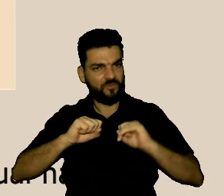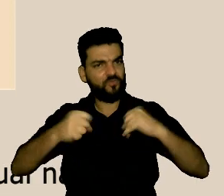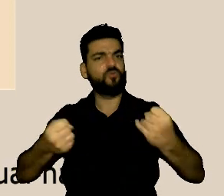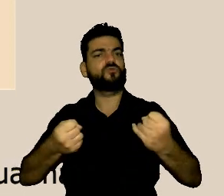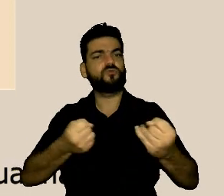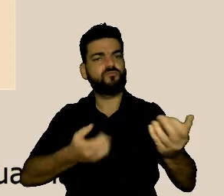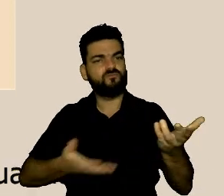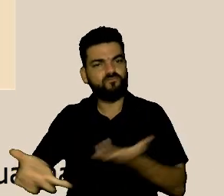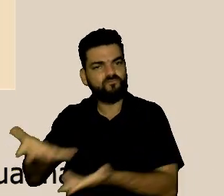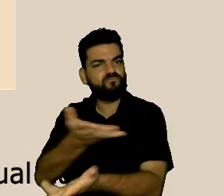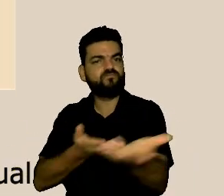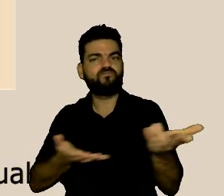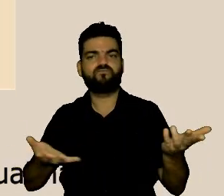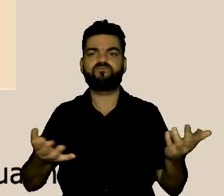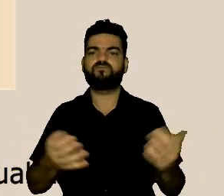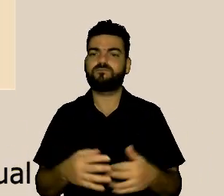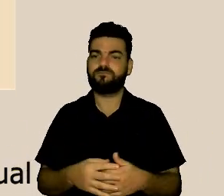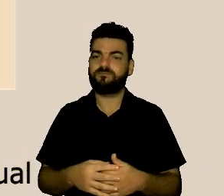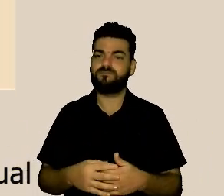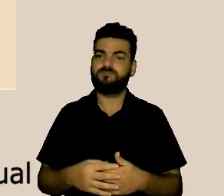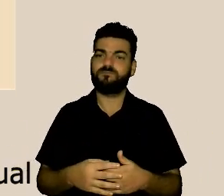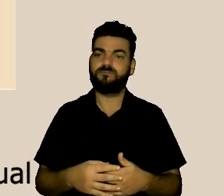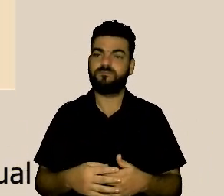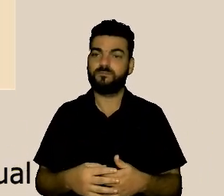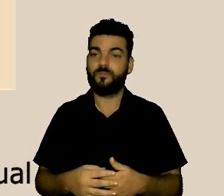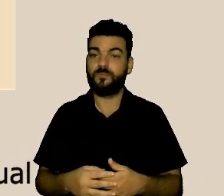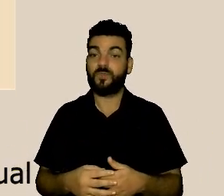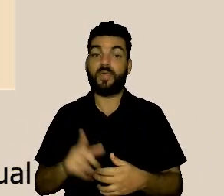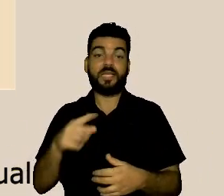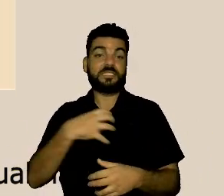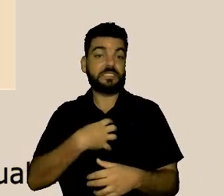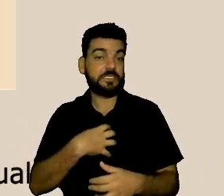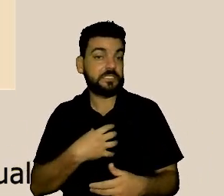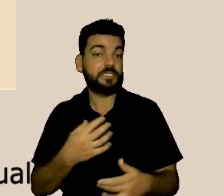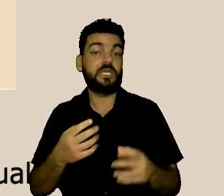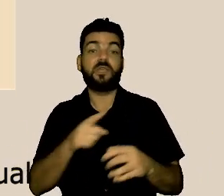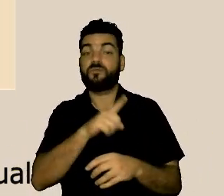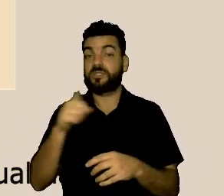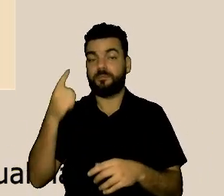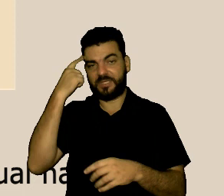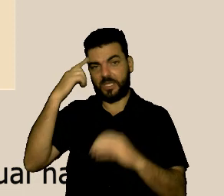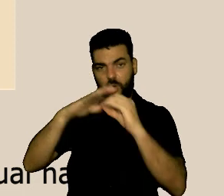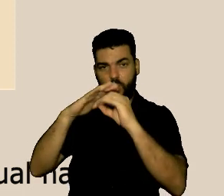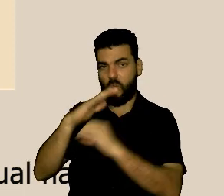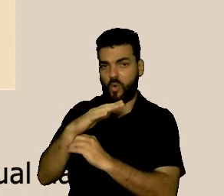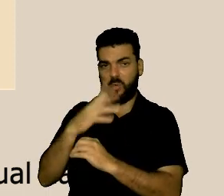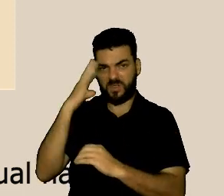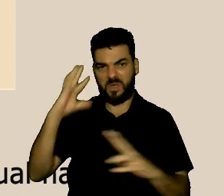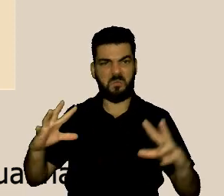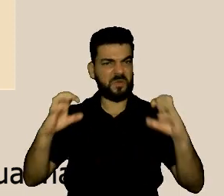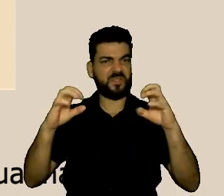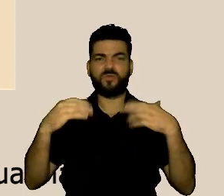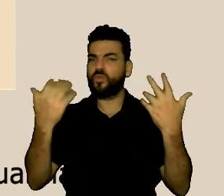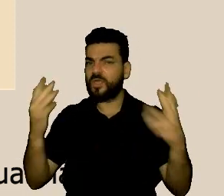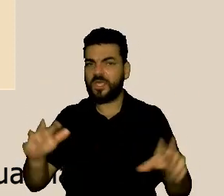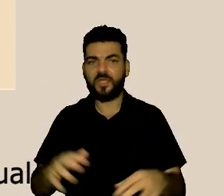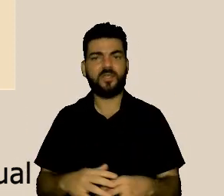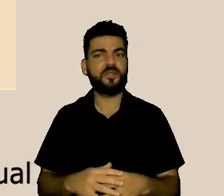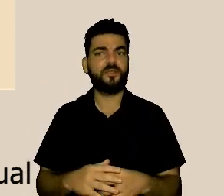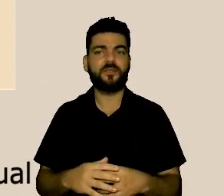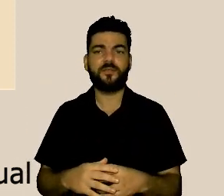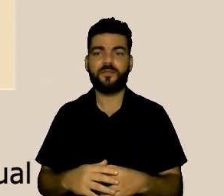de mudar a gente tem que ser a instituição que não quer mais esse tipo de atitude aqui dentro